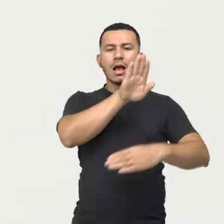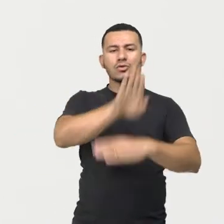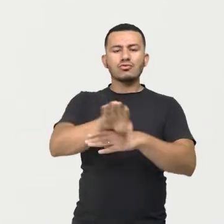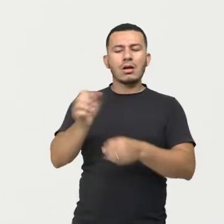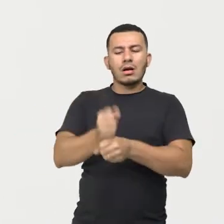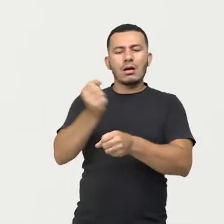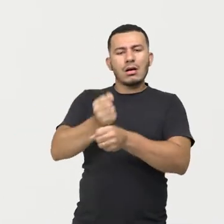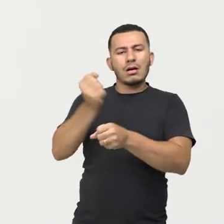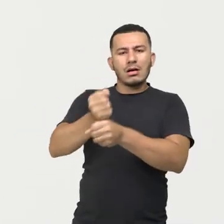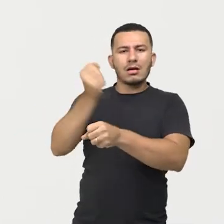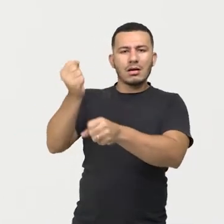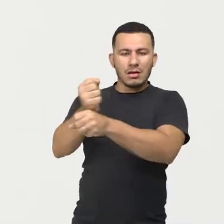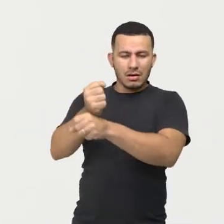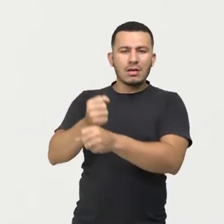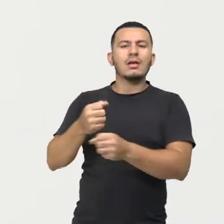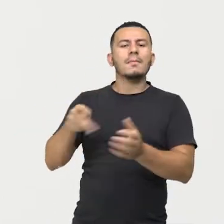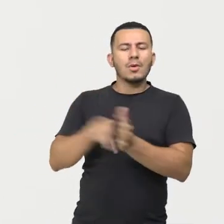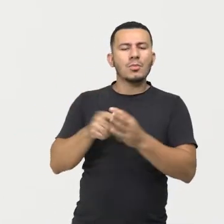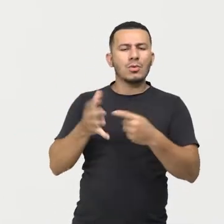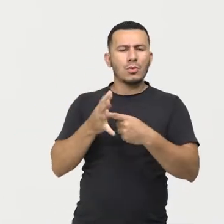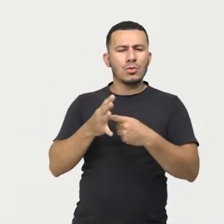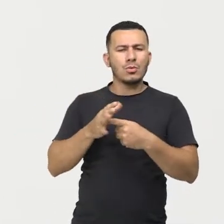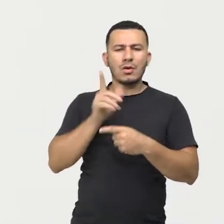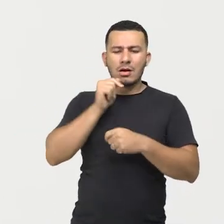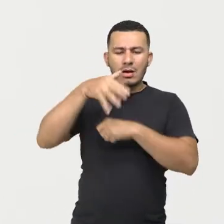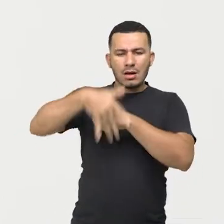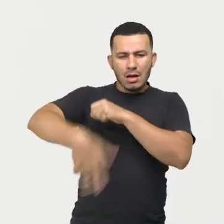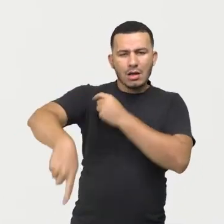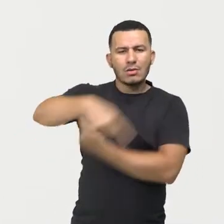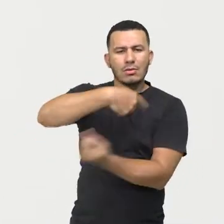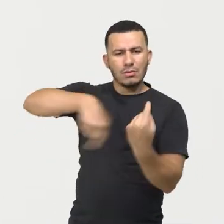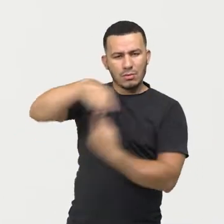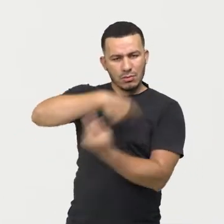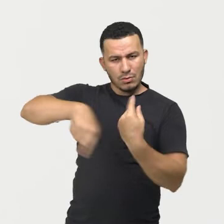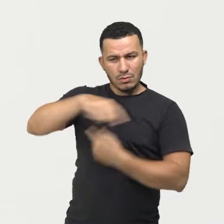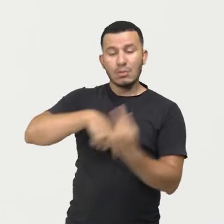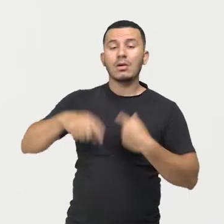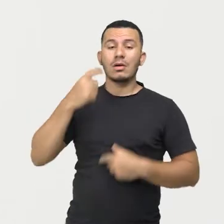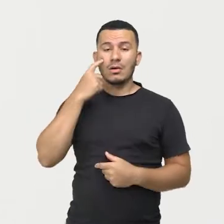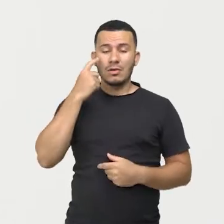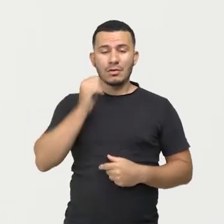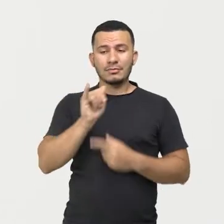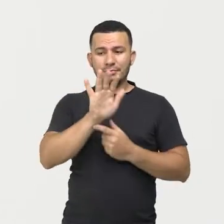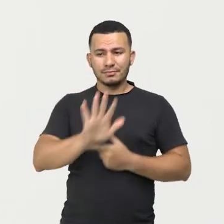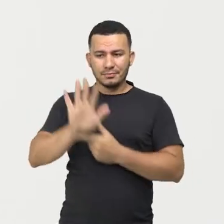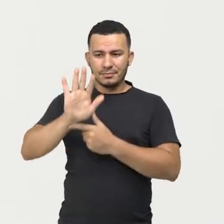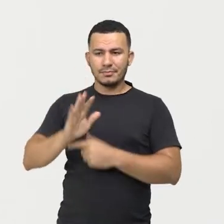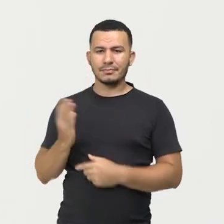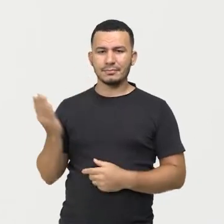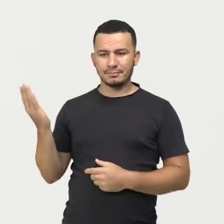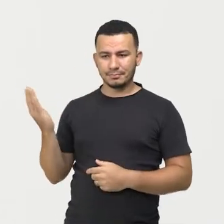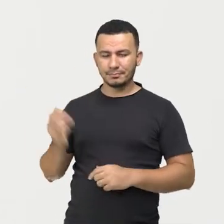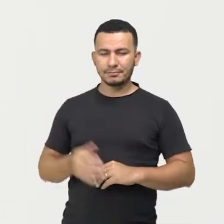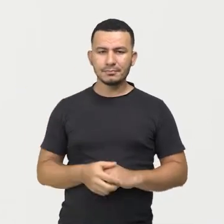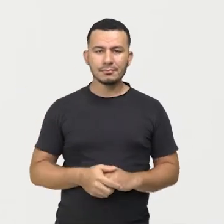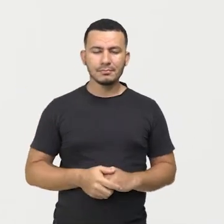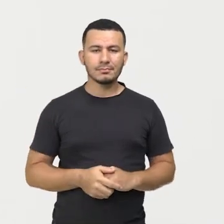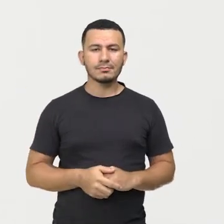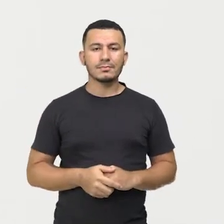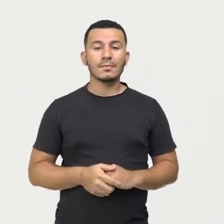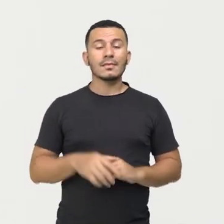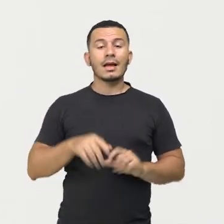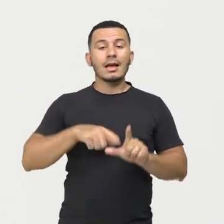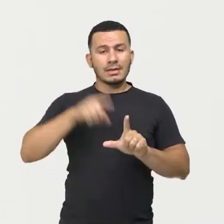construção de usinas hidrelétricas, que é o a gente também observa aqui, olha só, esse gráfico é do